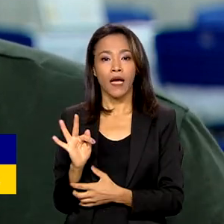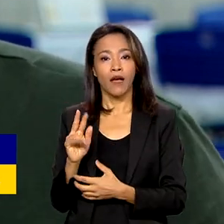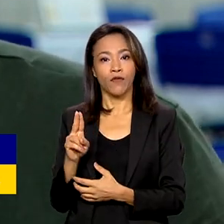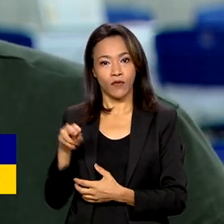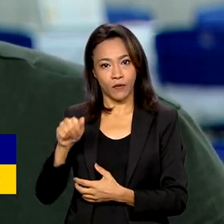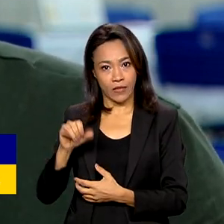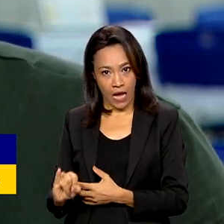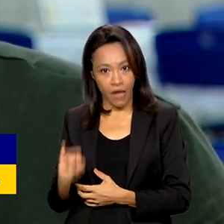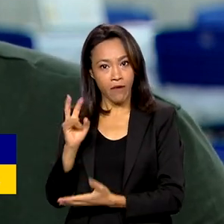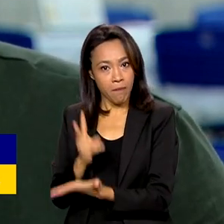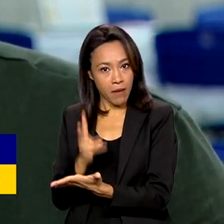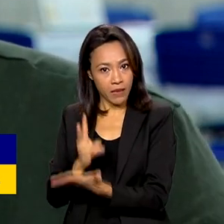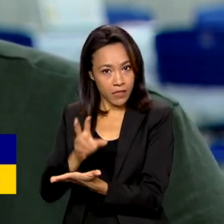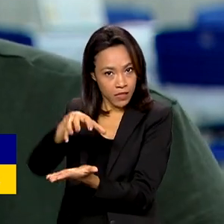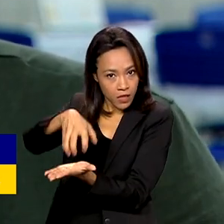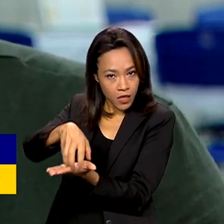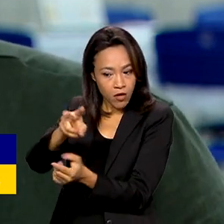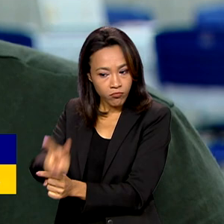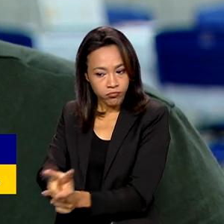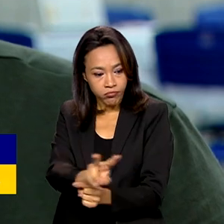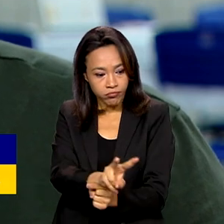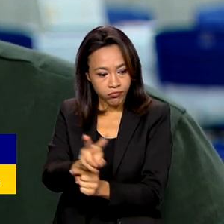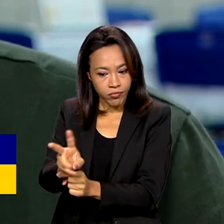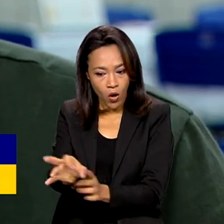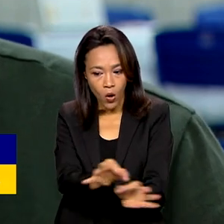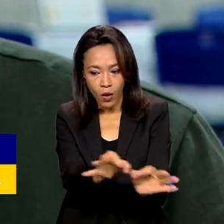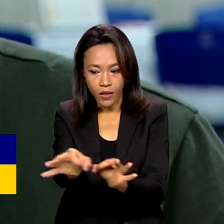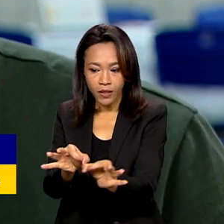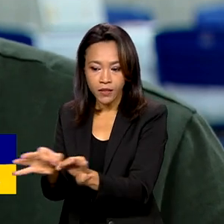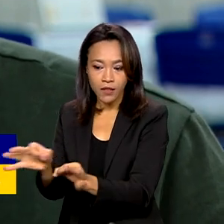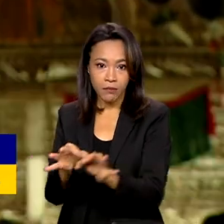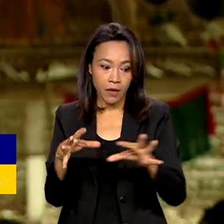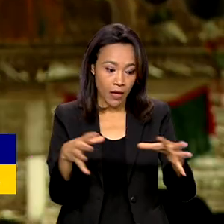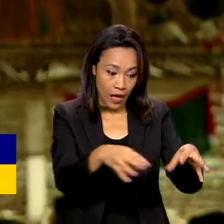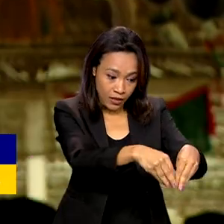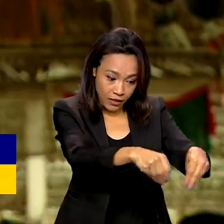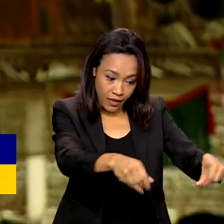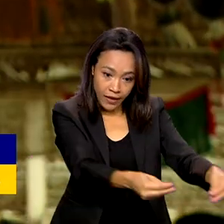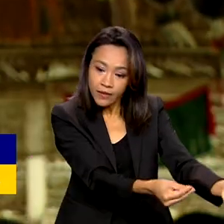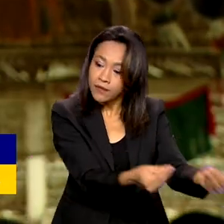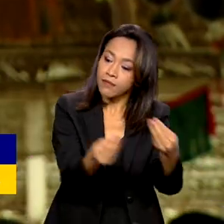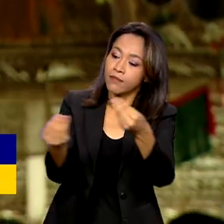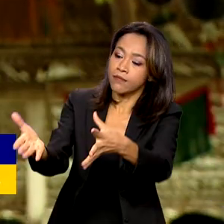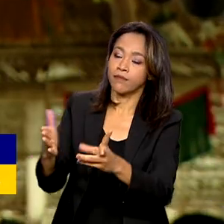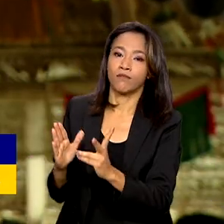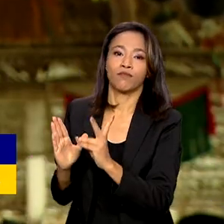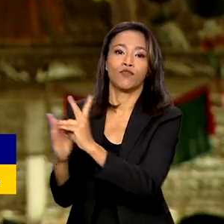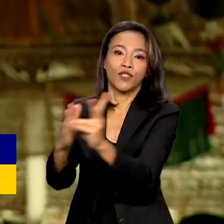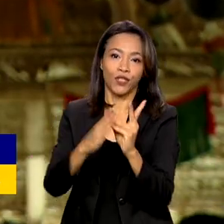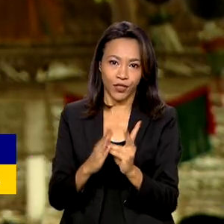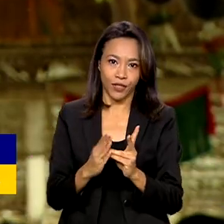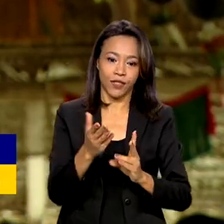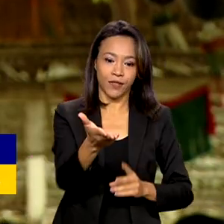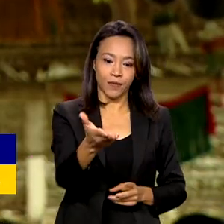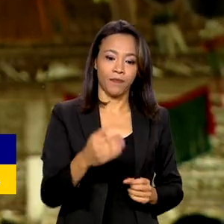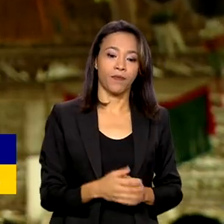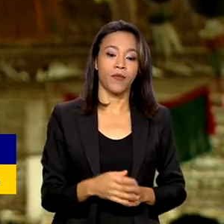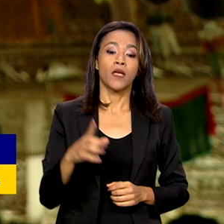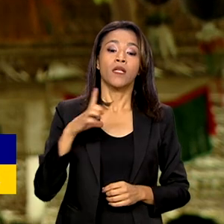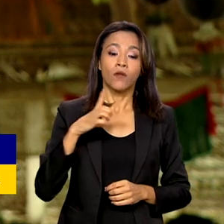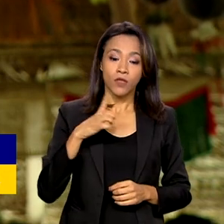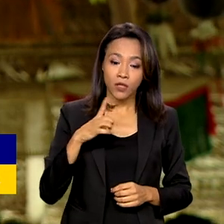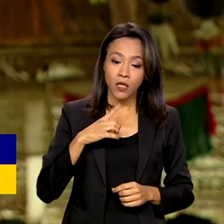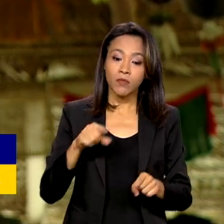área, aí reorganizando o território para dar posse plena para os indígenas. Nós temos um projeto de sequestro de